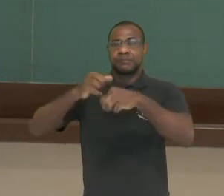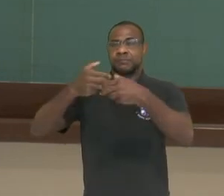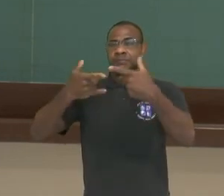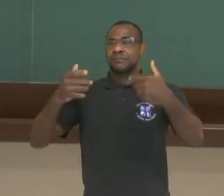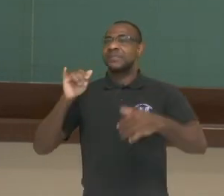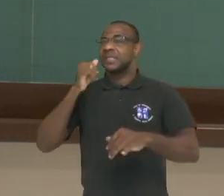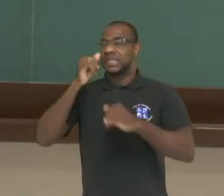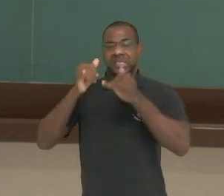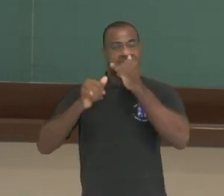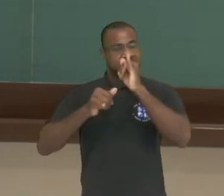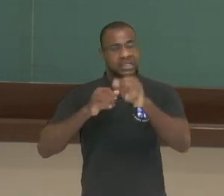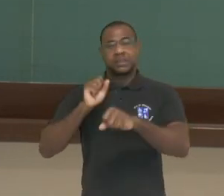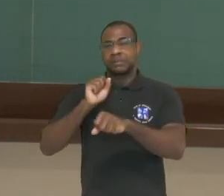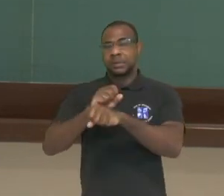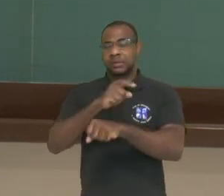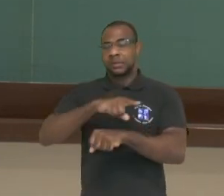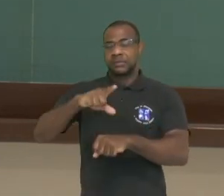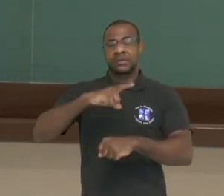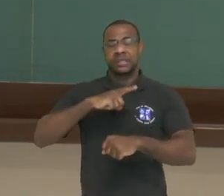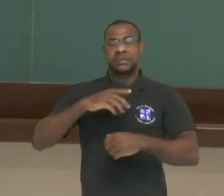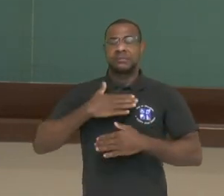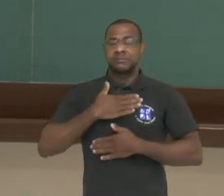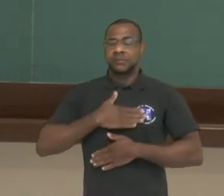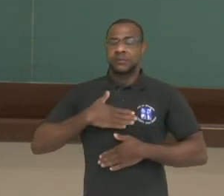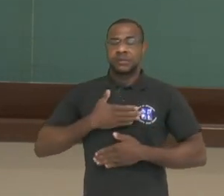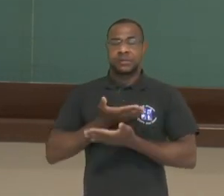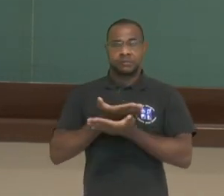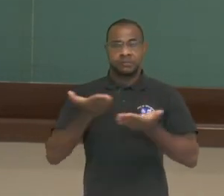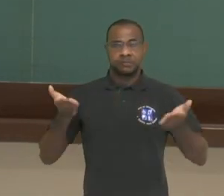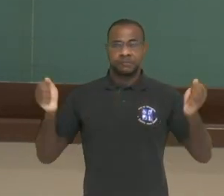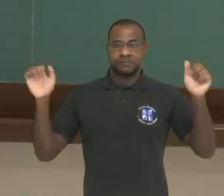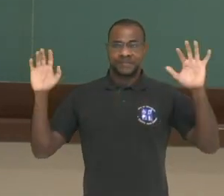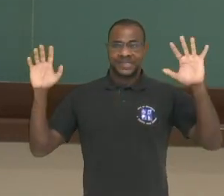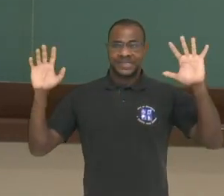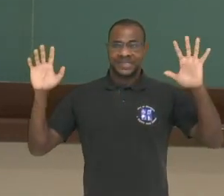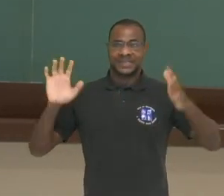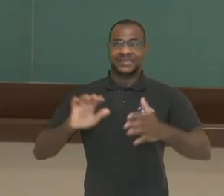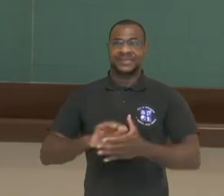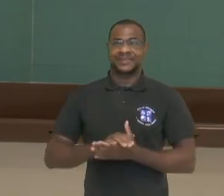elétricos. Espero que vocês tenham gostado. Até breve!